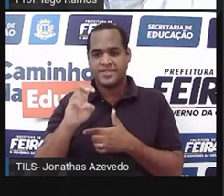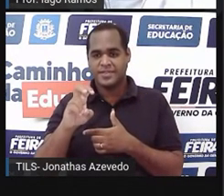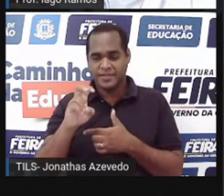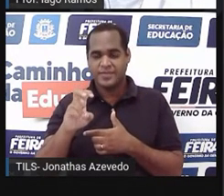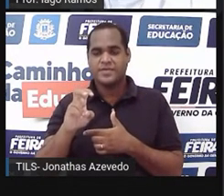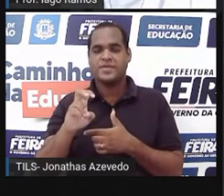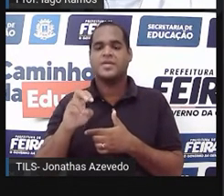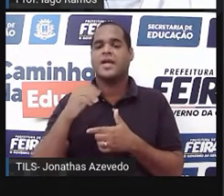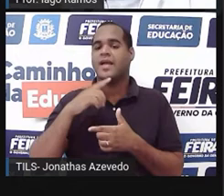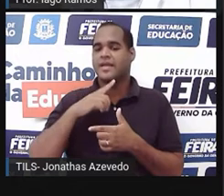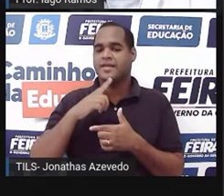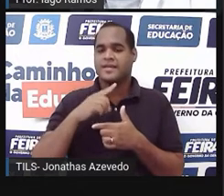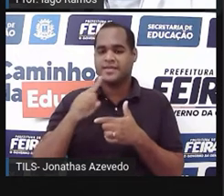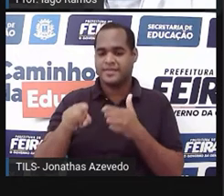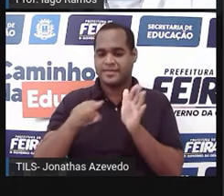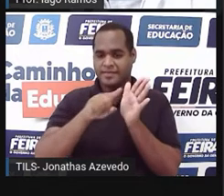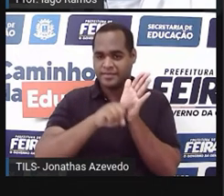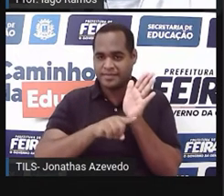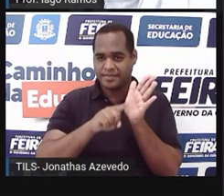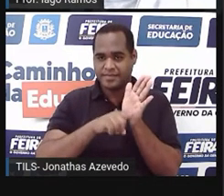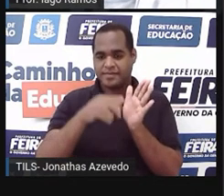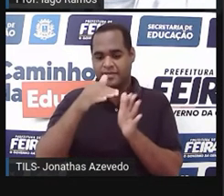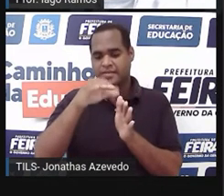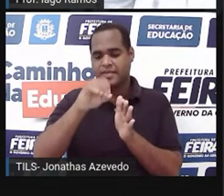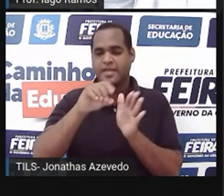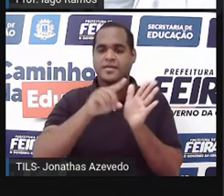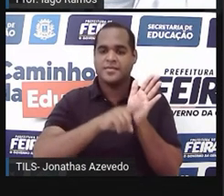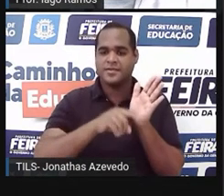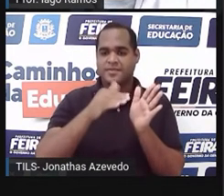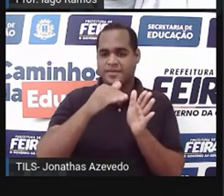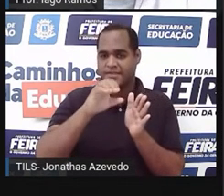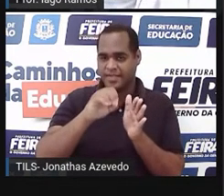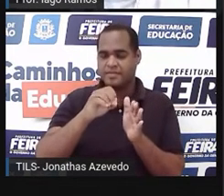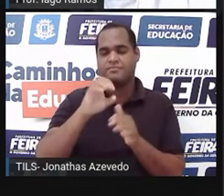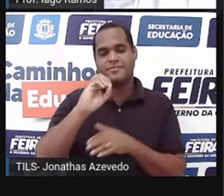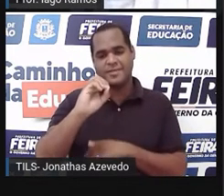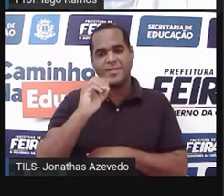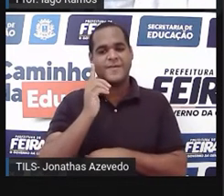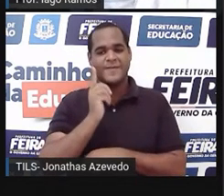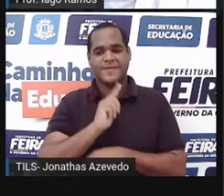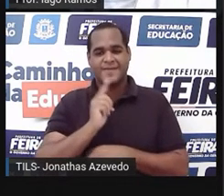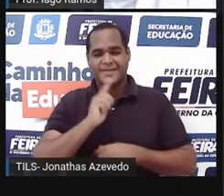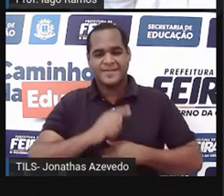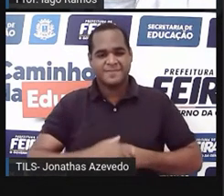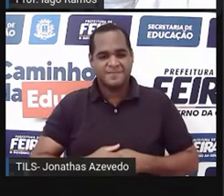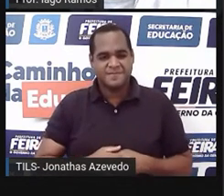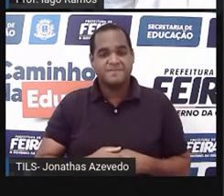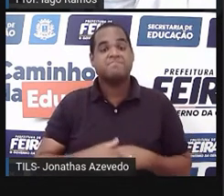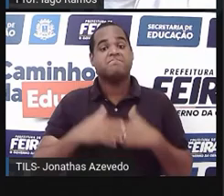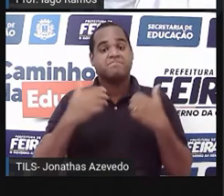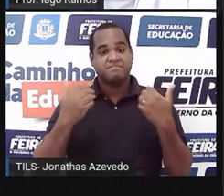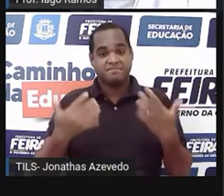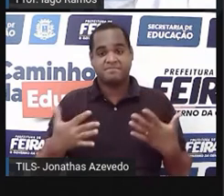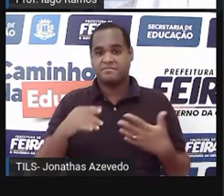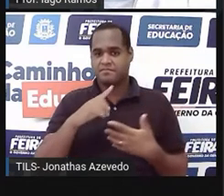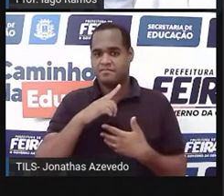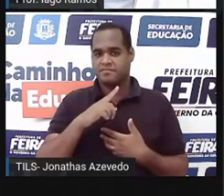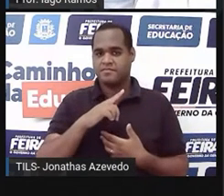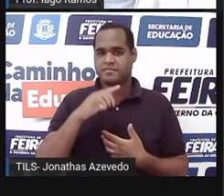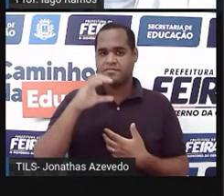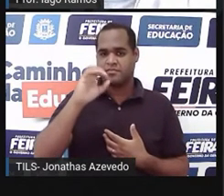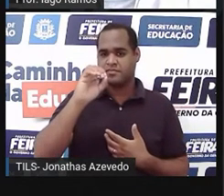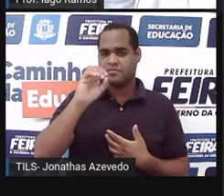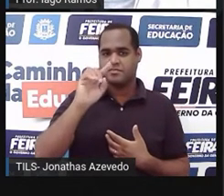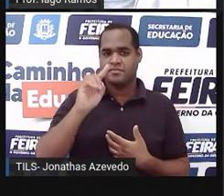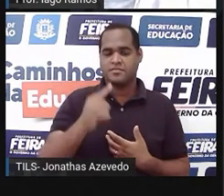faz a subtração ali no resto, dez menos dez dá zero. Ou seja, essa fração meio faz nascer